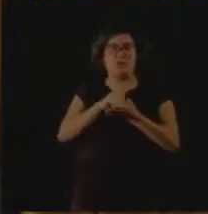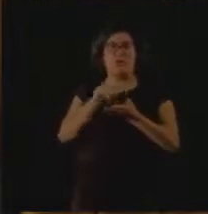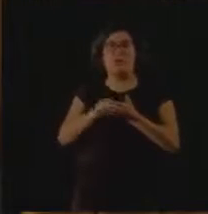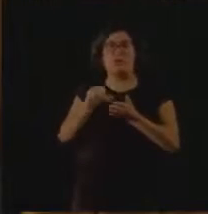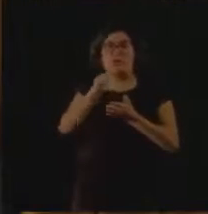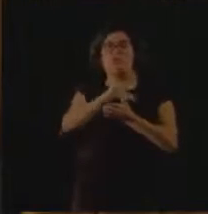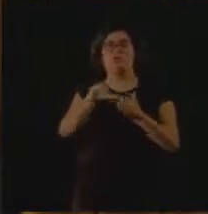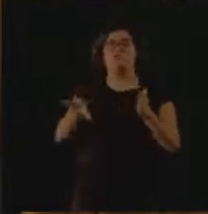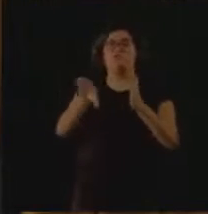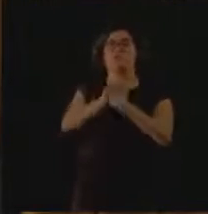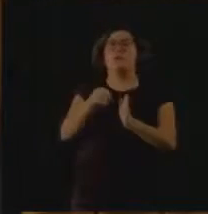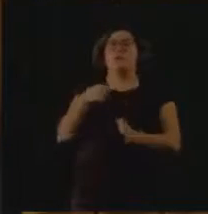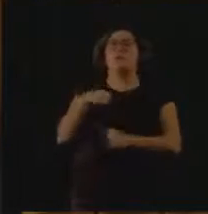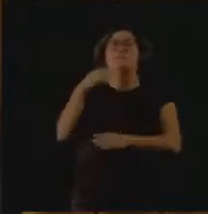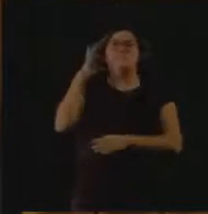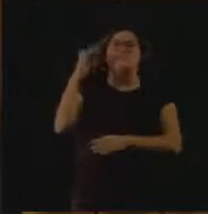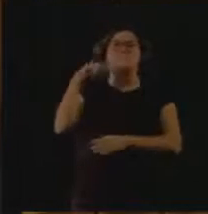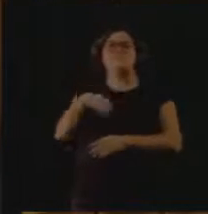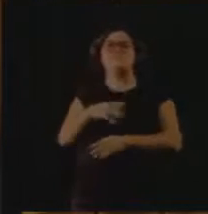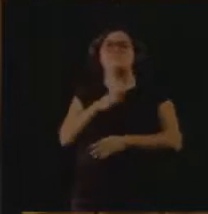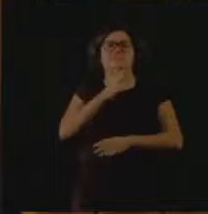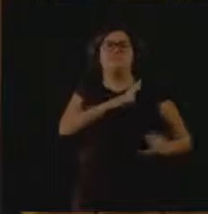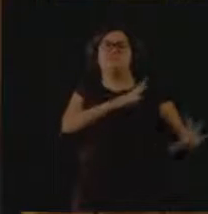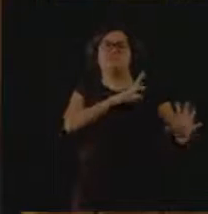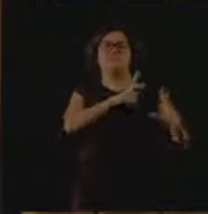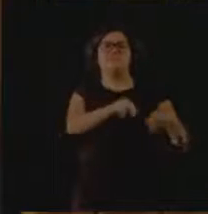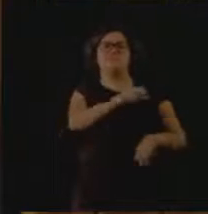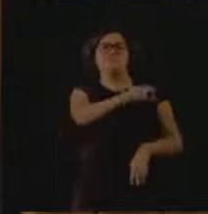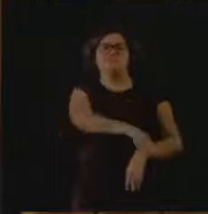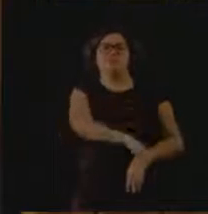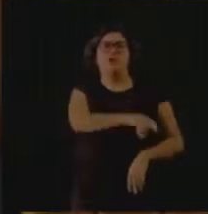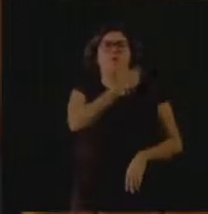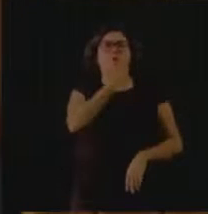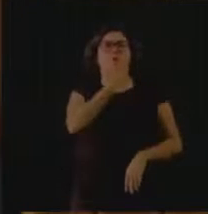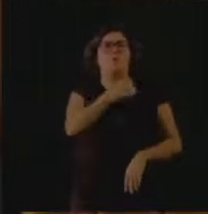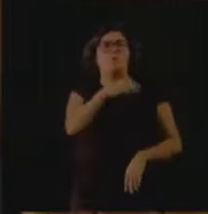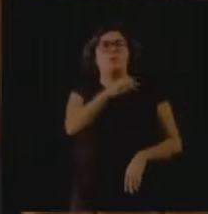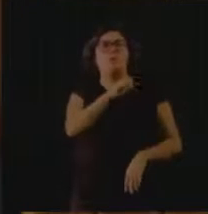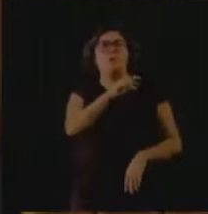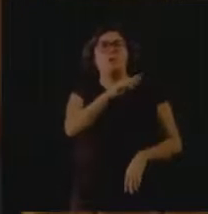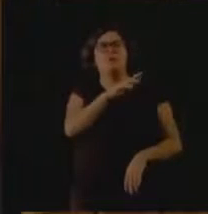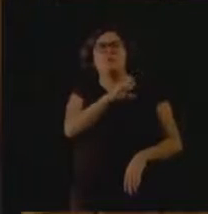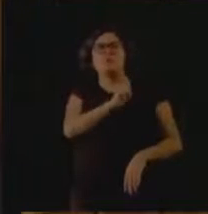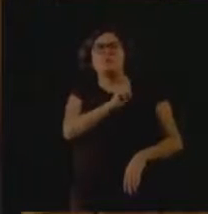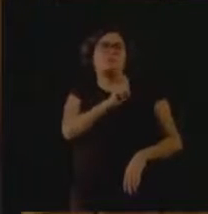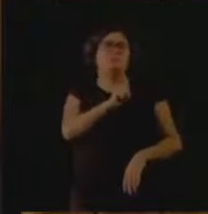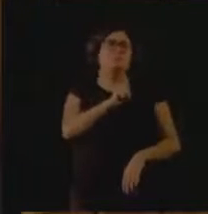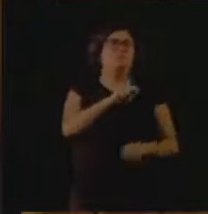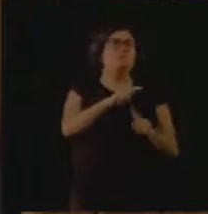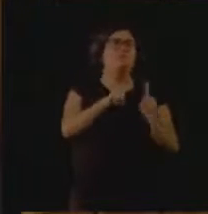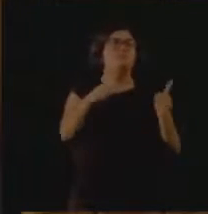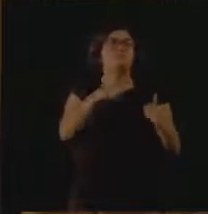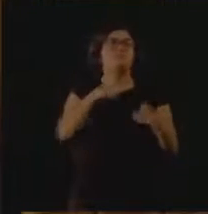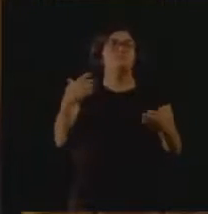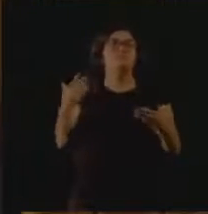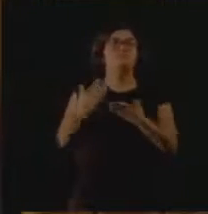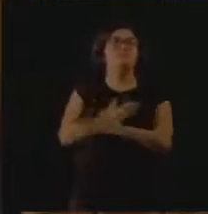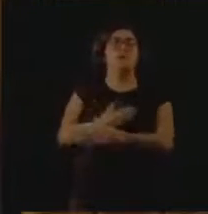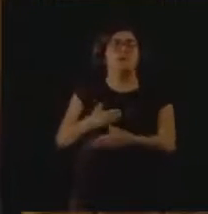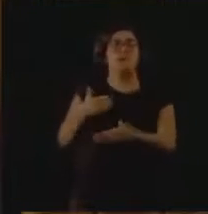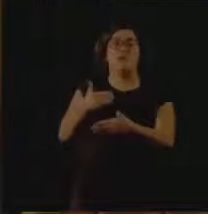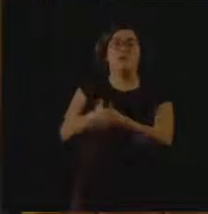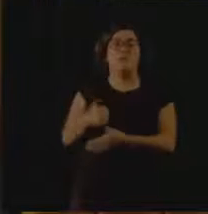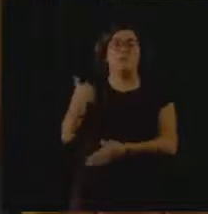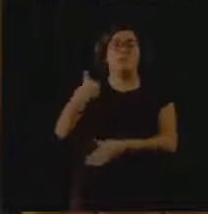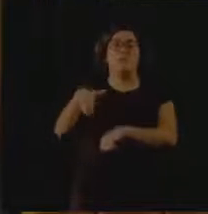Antes deles chegarem, eu achava que conhecia tudo intuitivamente sobre o que seria um movimento Lixo Zero. E aí, na primeira conversa com